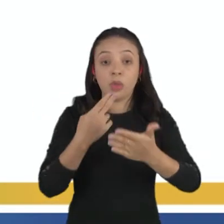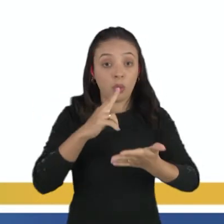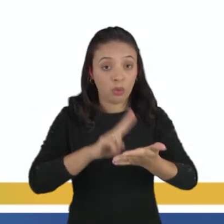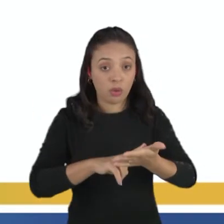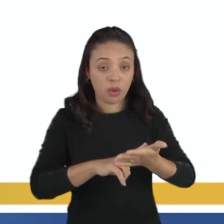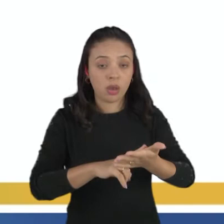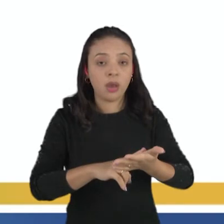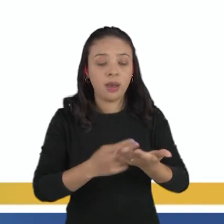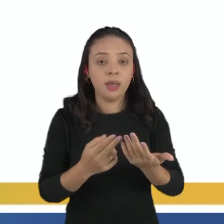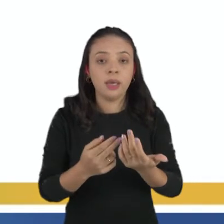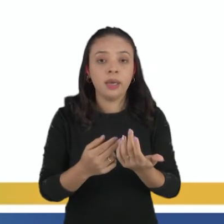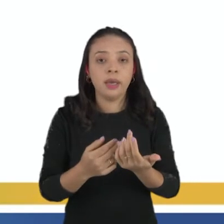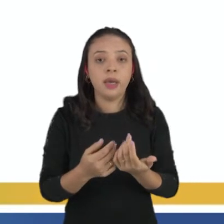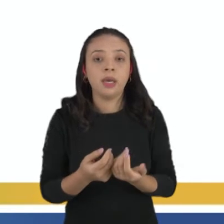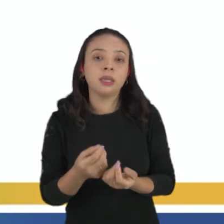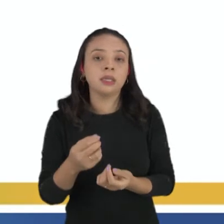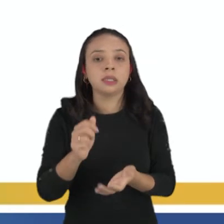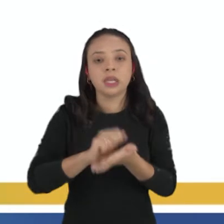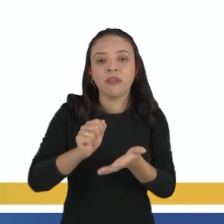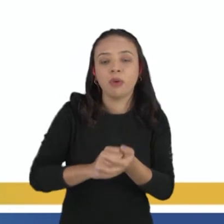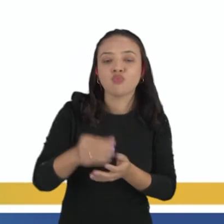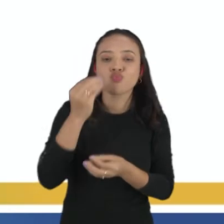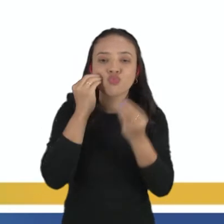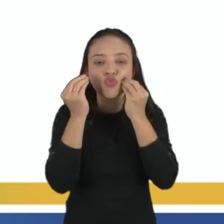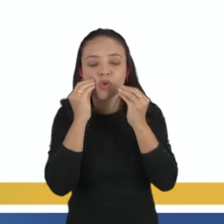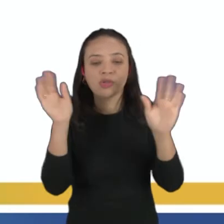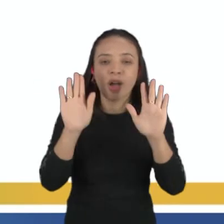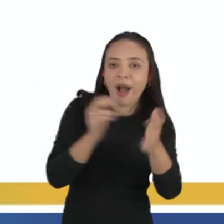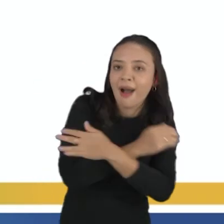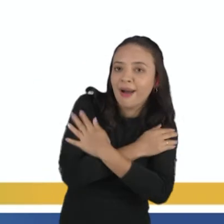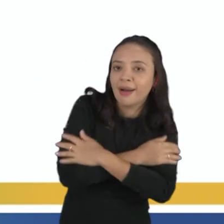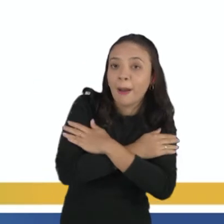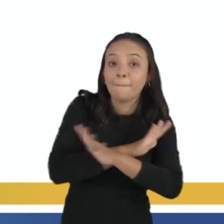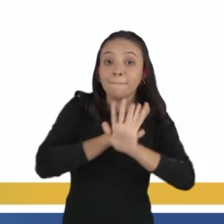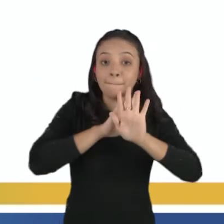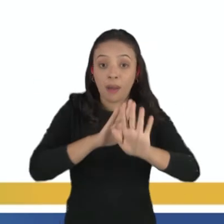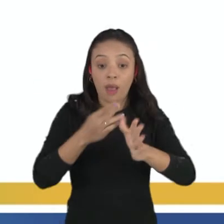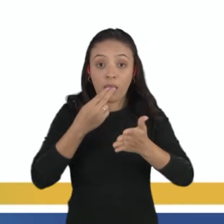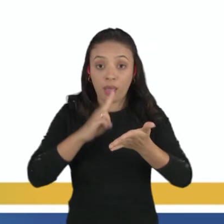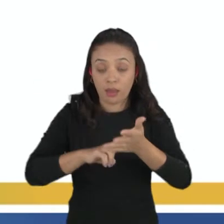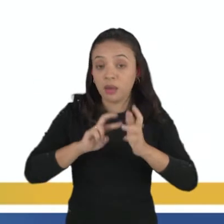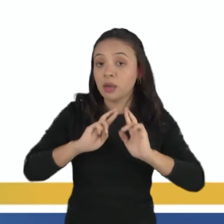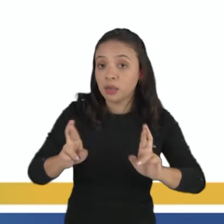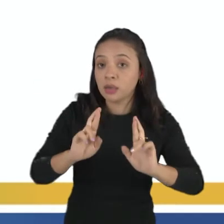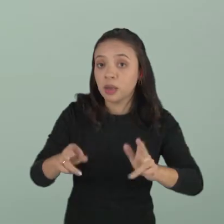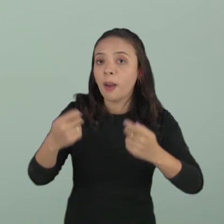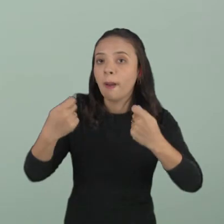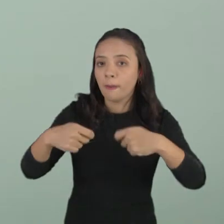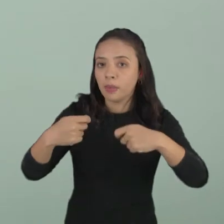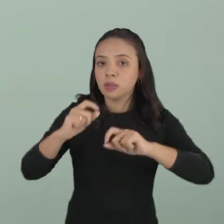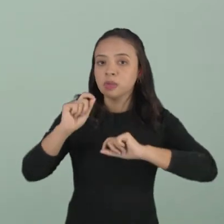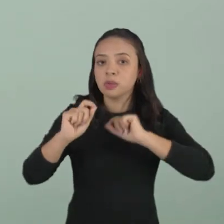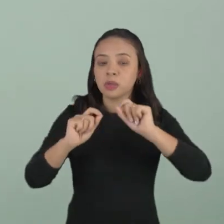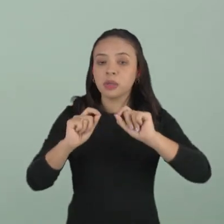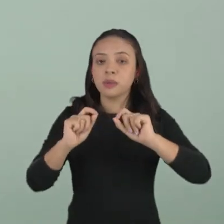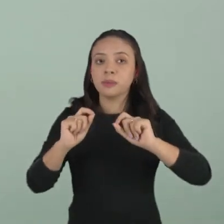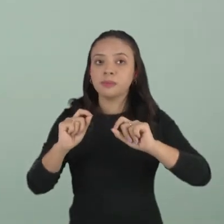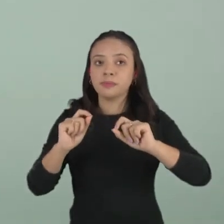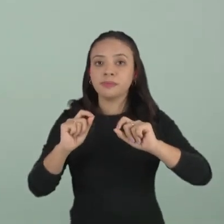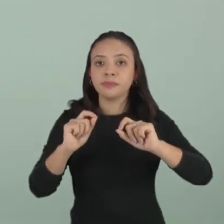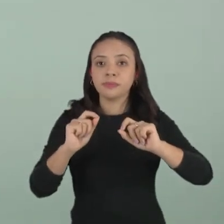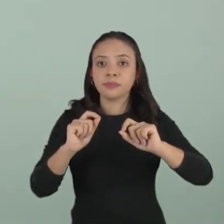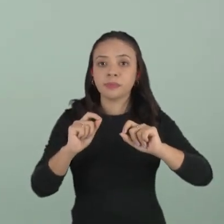pessoal, nós escrevemos beijos, tchau, abraços. Porém, na carta de reclamação, você não tem,